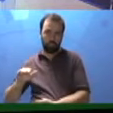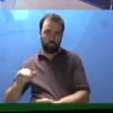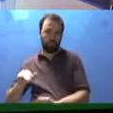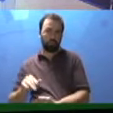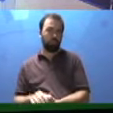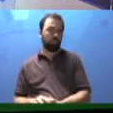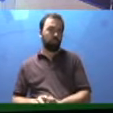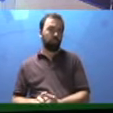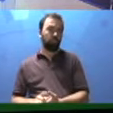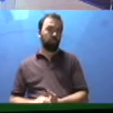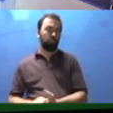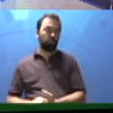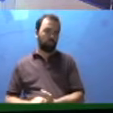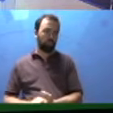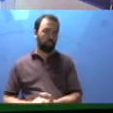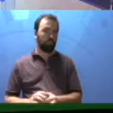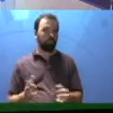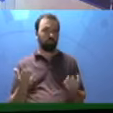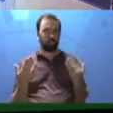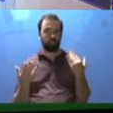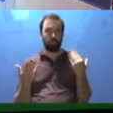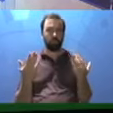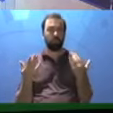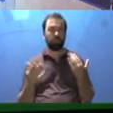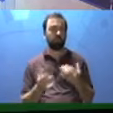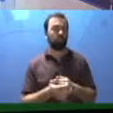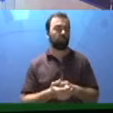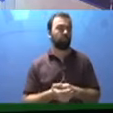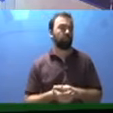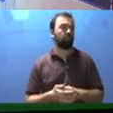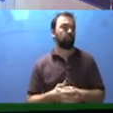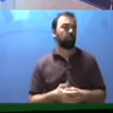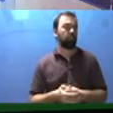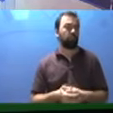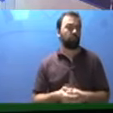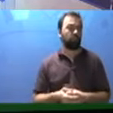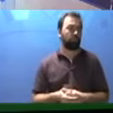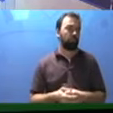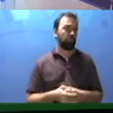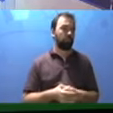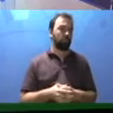ver tudo? Não, nem tudo. Tá vendo? Tem coisa que eu não consigo visualizar.